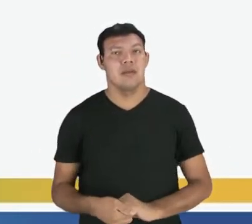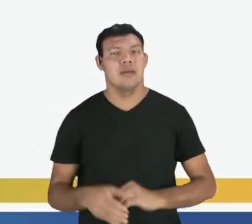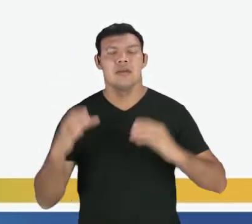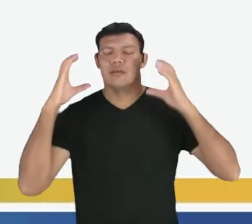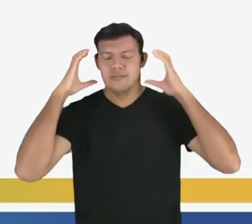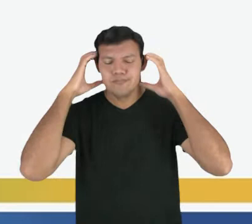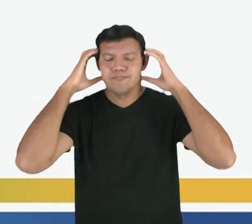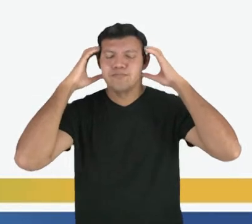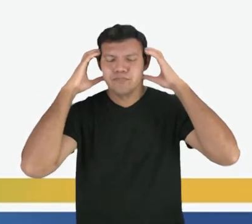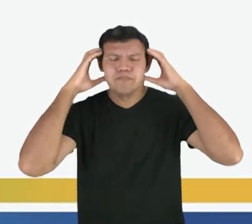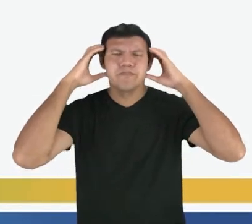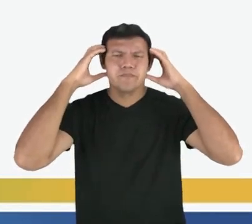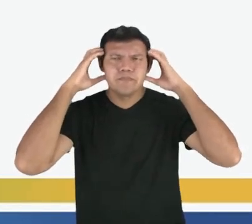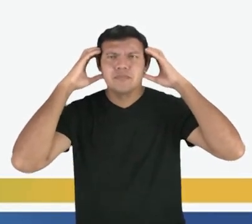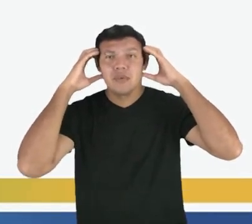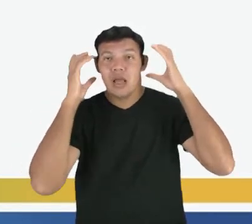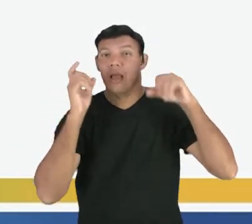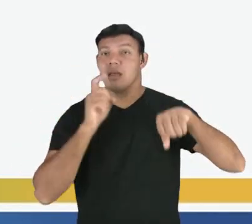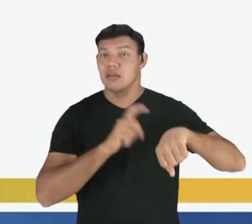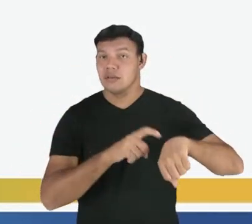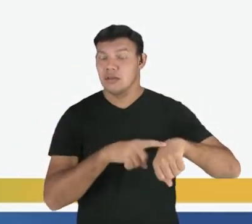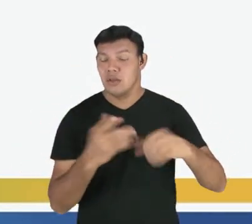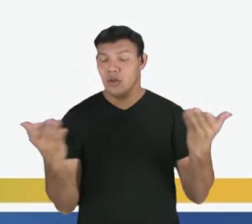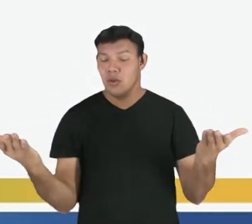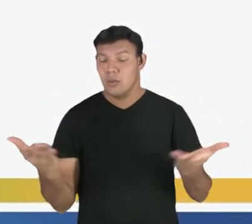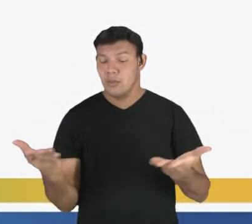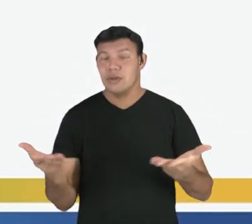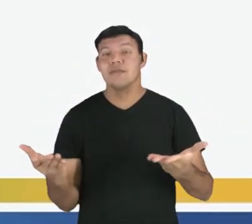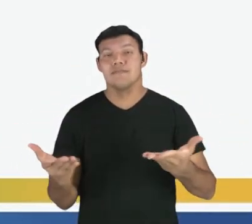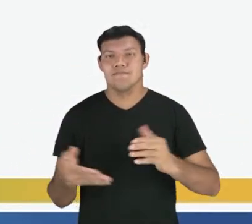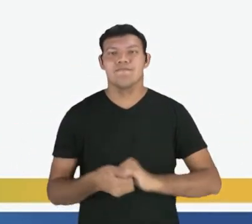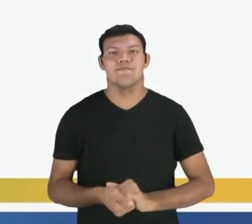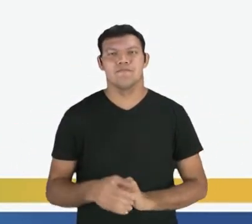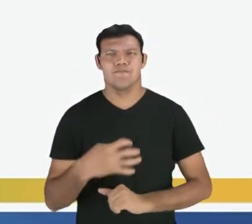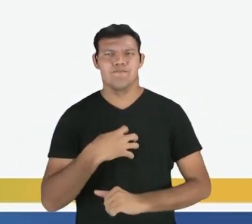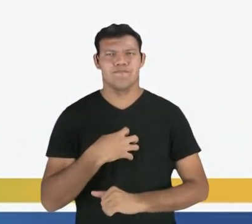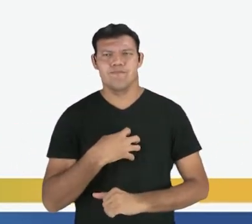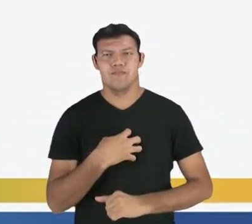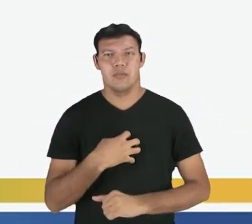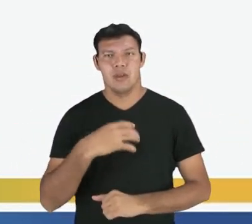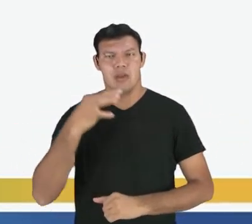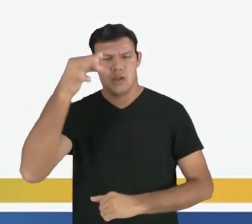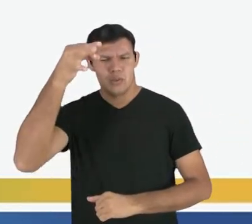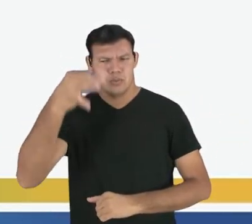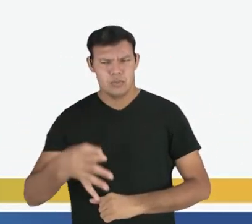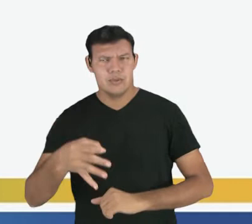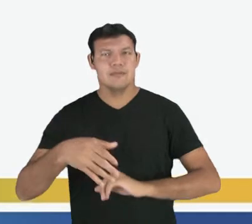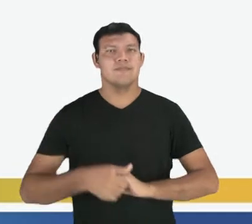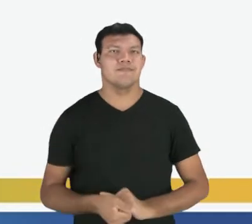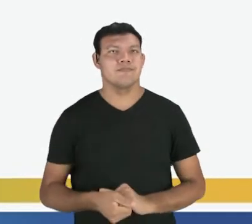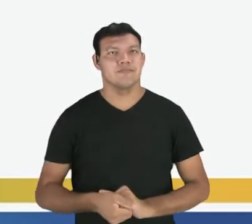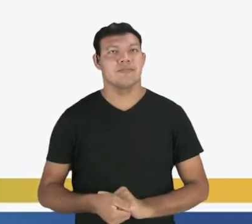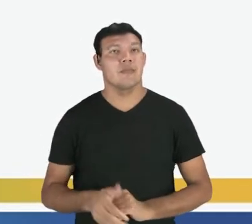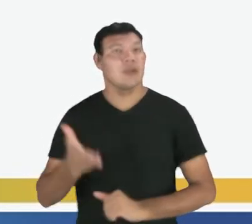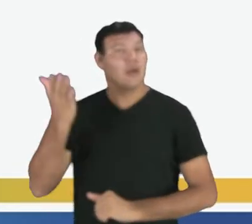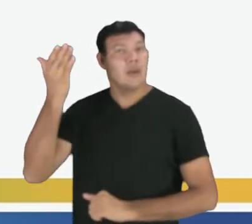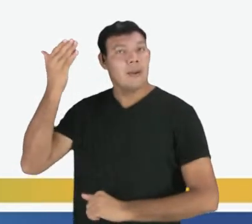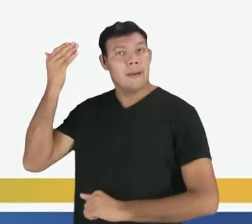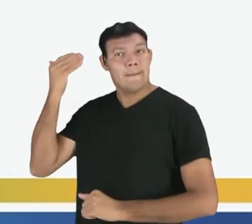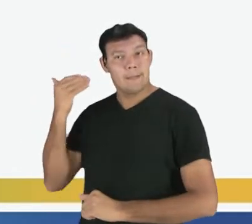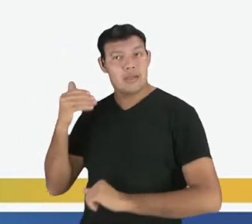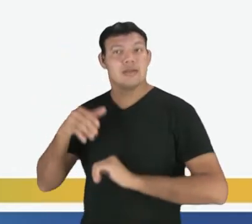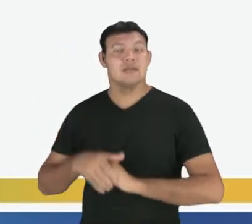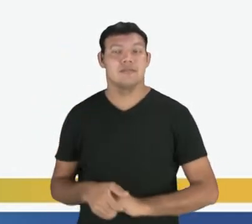ouço está no tempo presente do modo indicativo. E os pretéritos? pretéritos? Pretérito